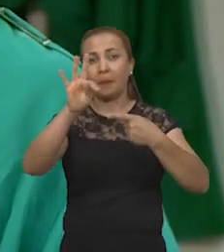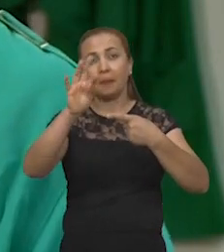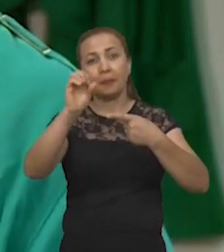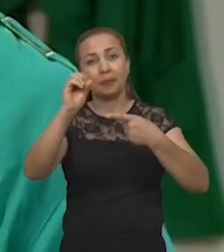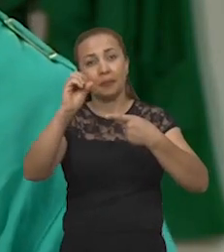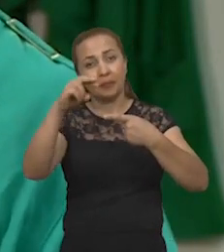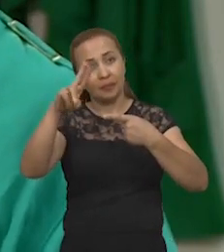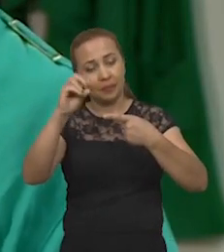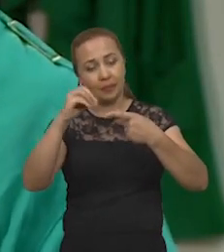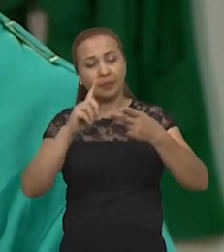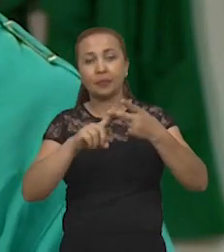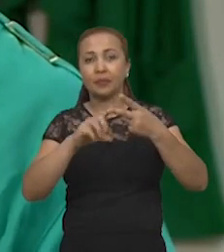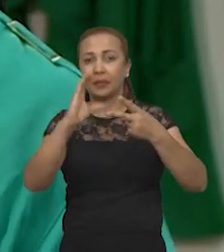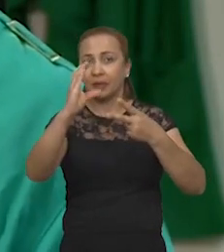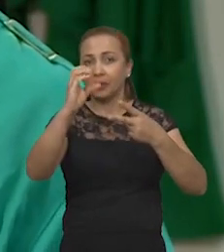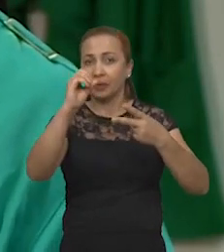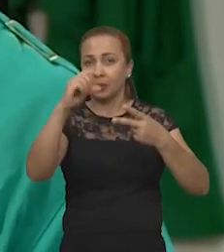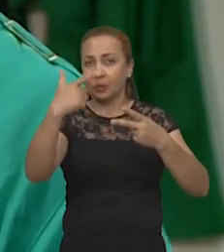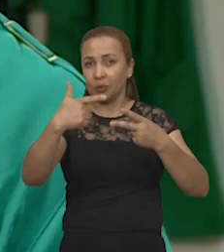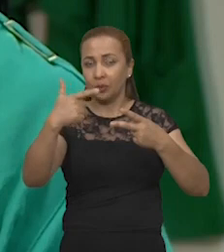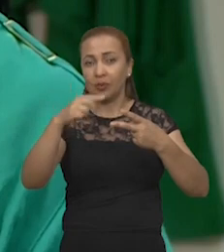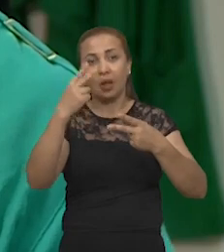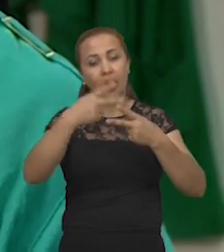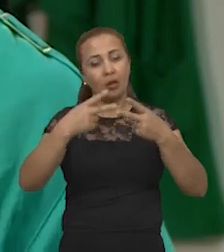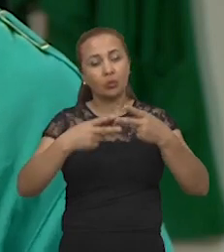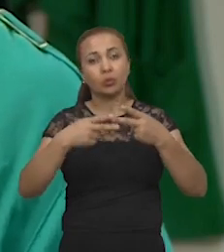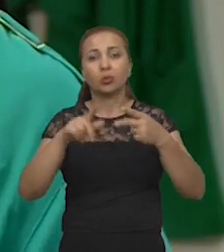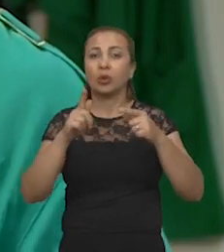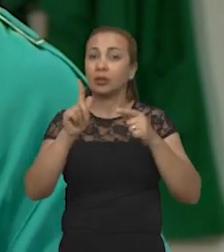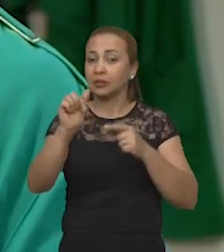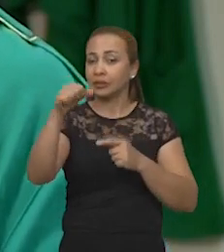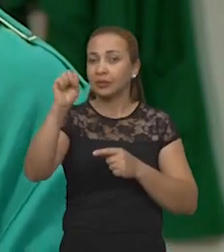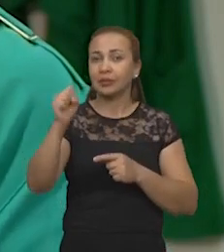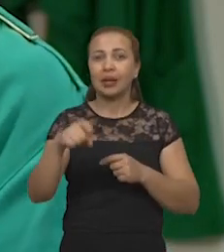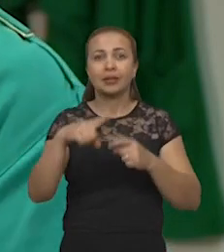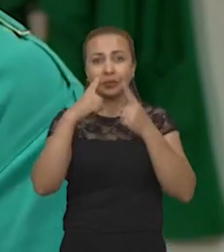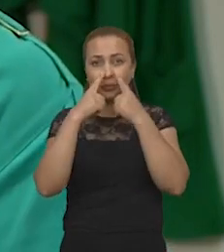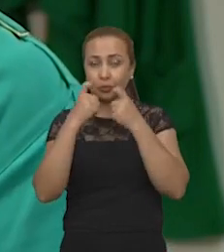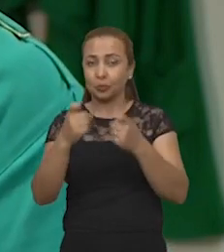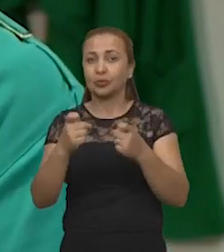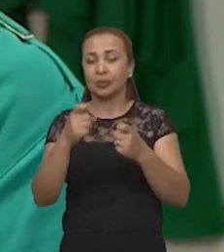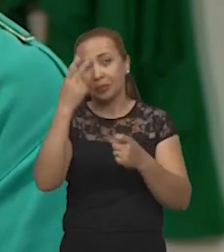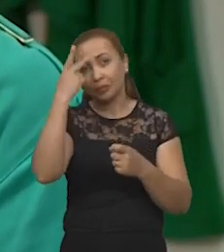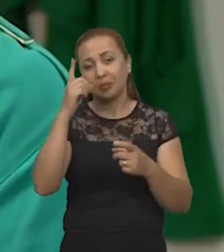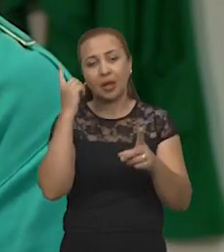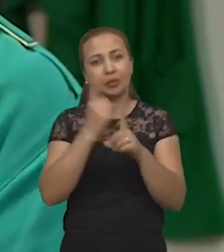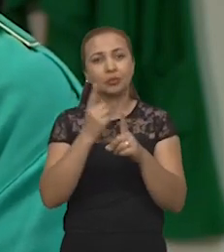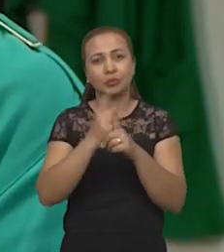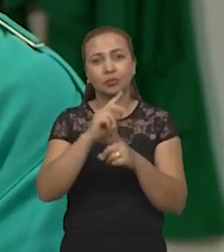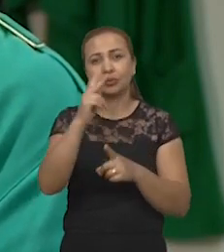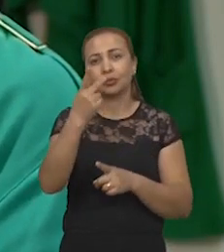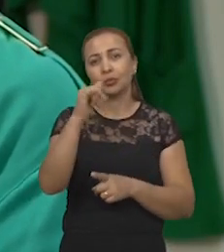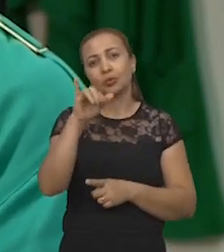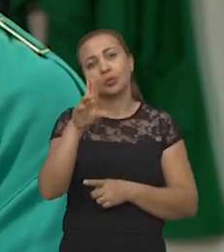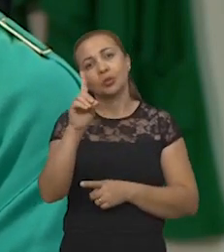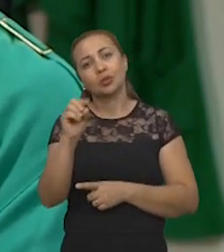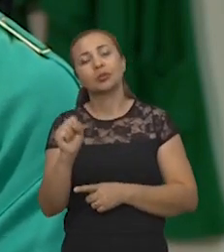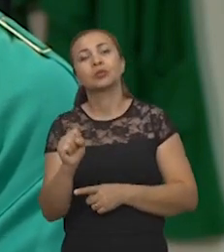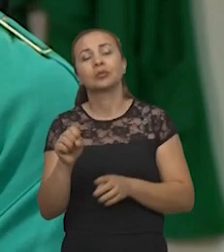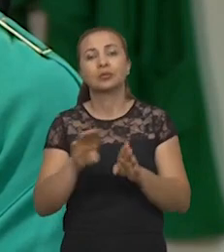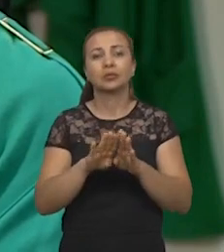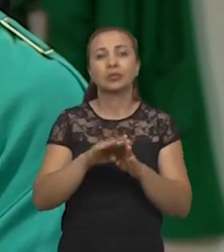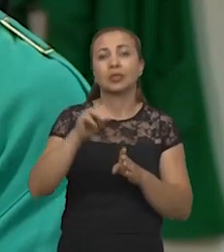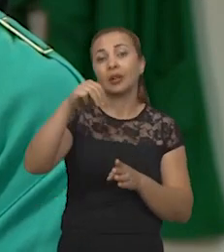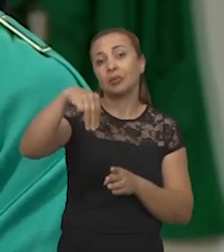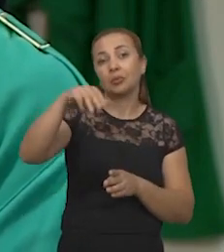CO2, que são gases que são poluentes. Para quê? Para obter o hidrogênio e o monóxido de carbono,